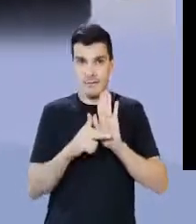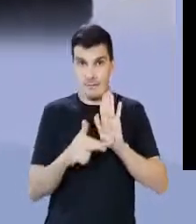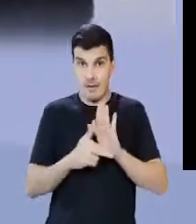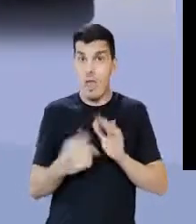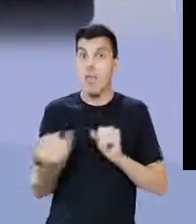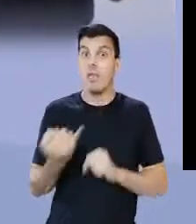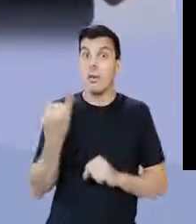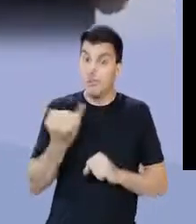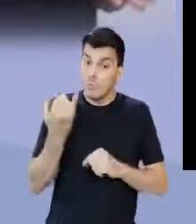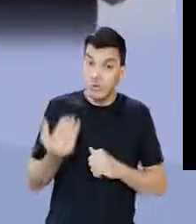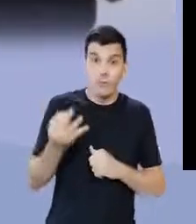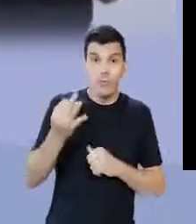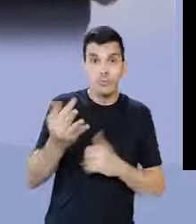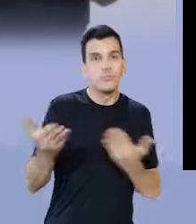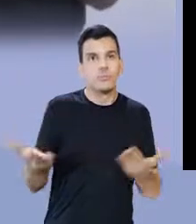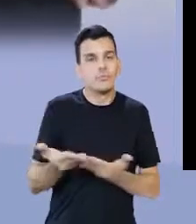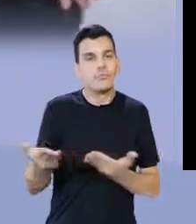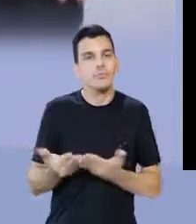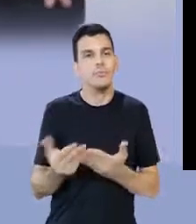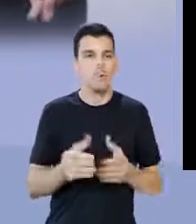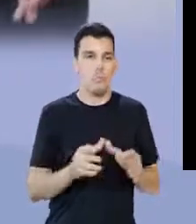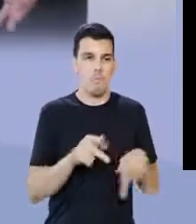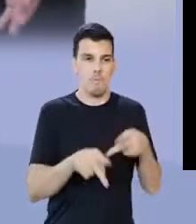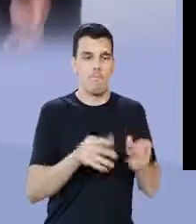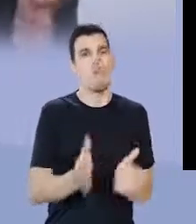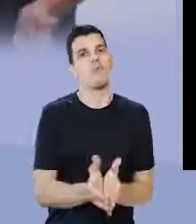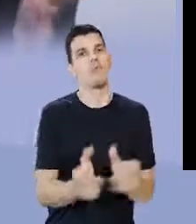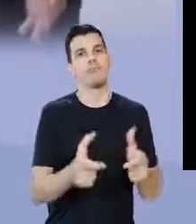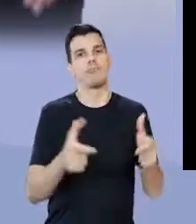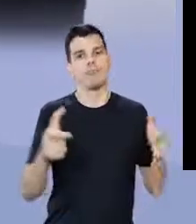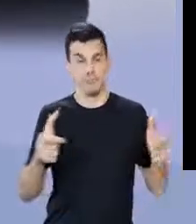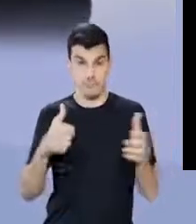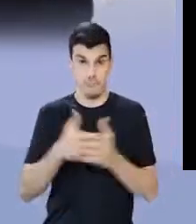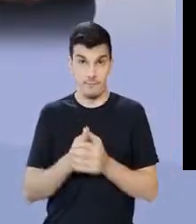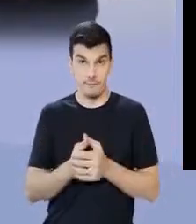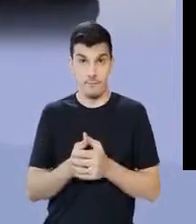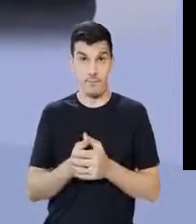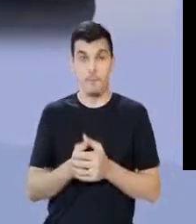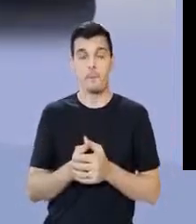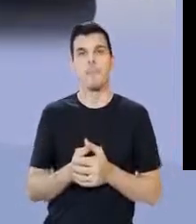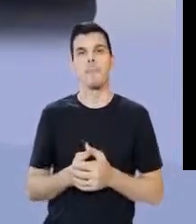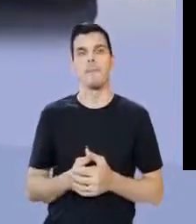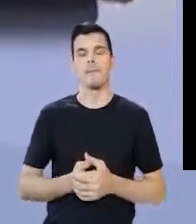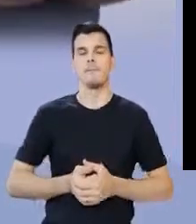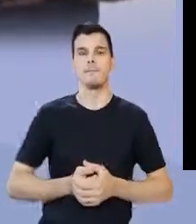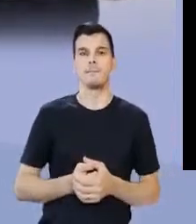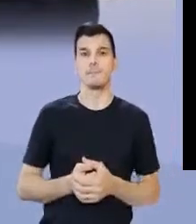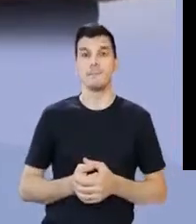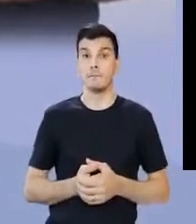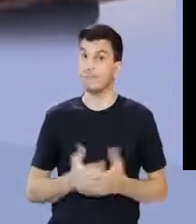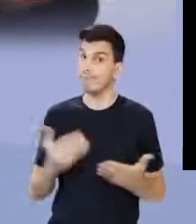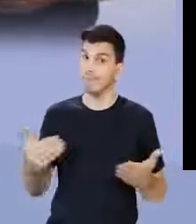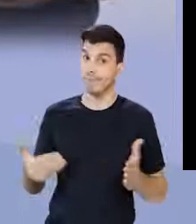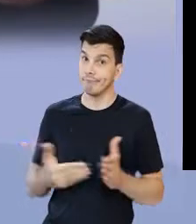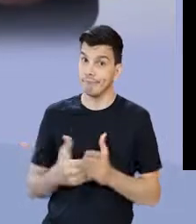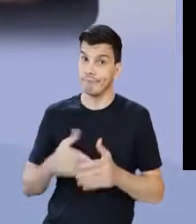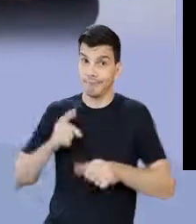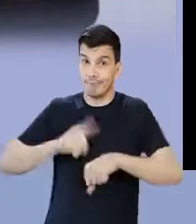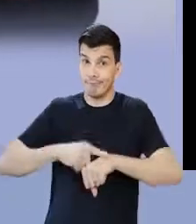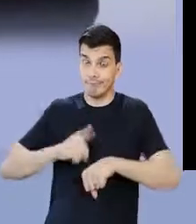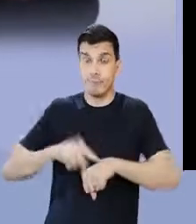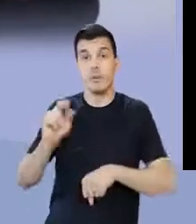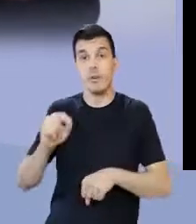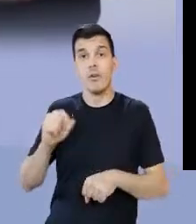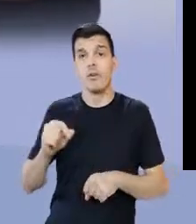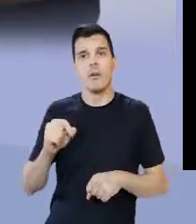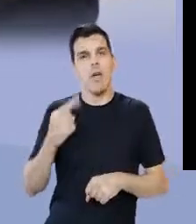irmãos vai ser de suma importância para o crescimento de plebeus nessa época. E é claro, isso vai chegar no fim, meu aluno? Chega o momento